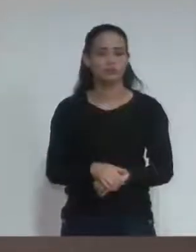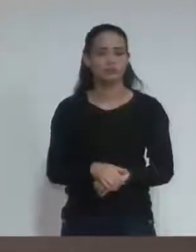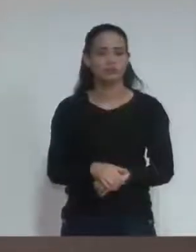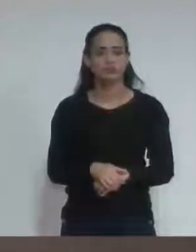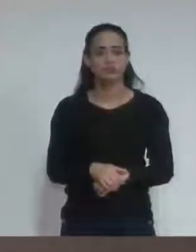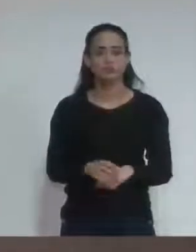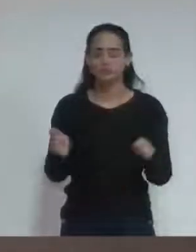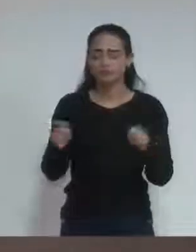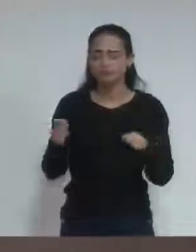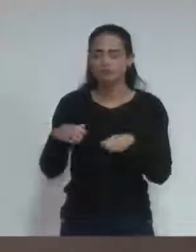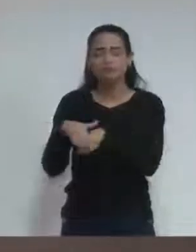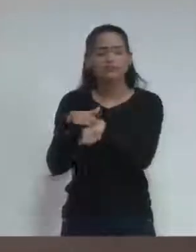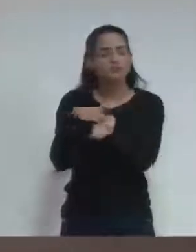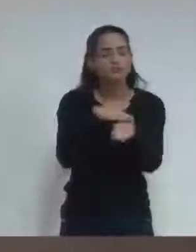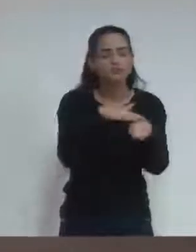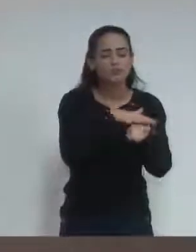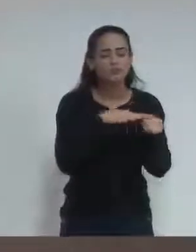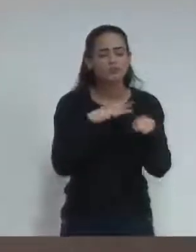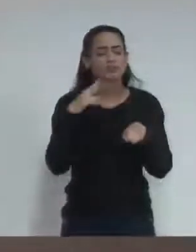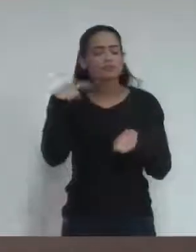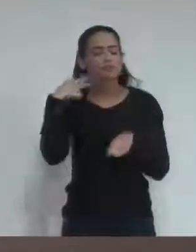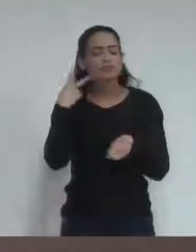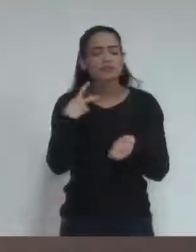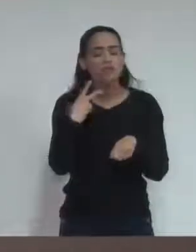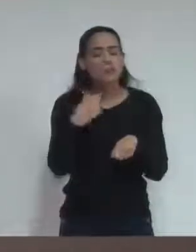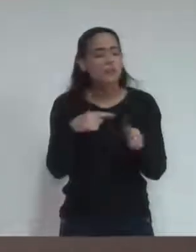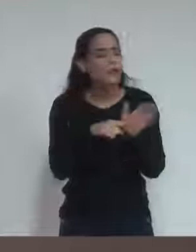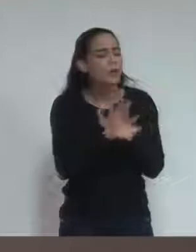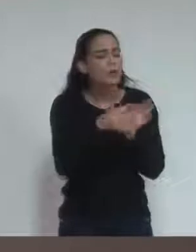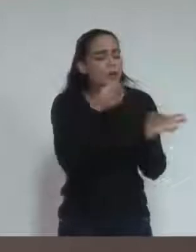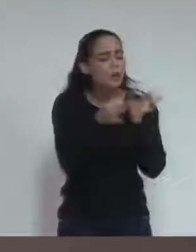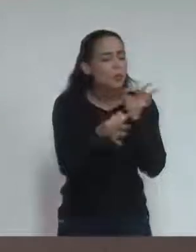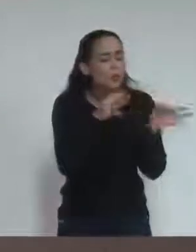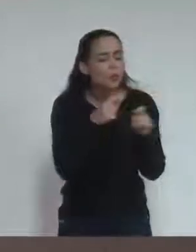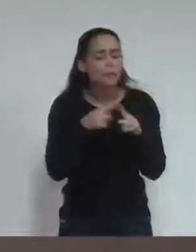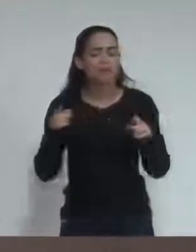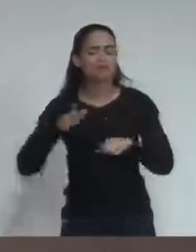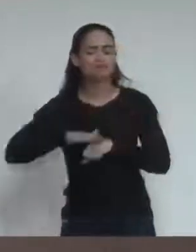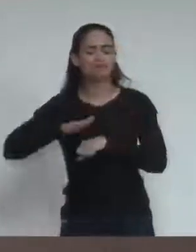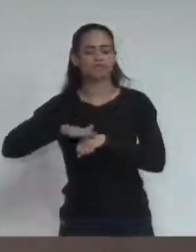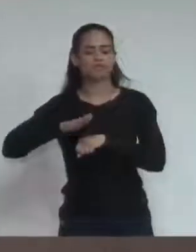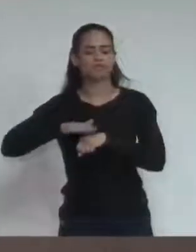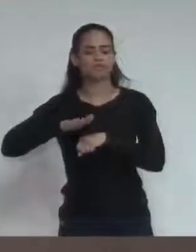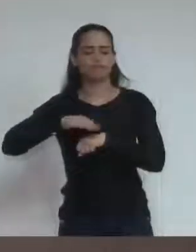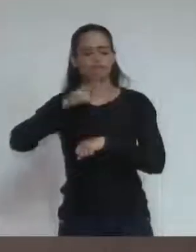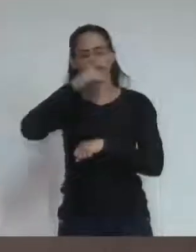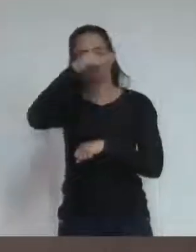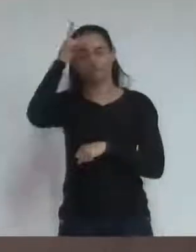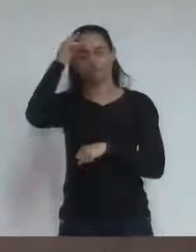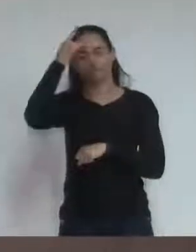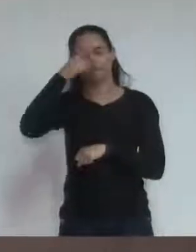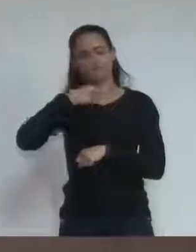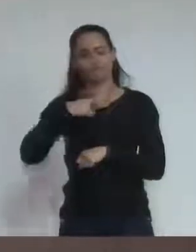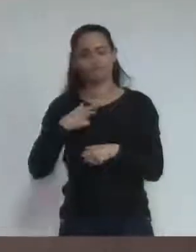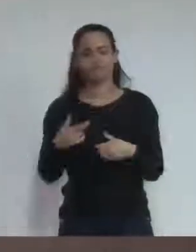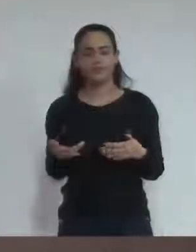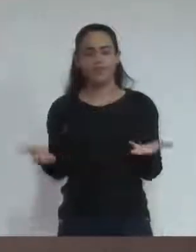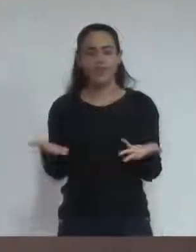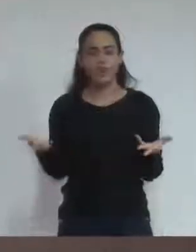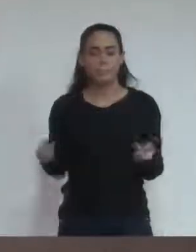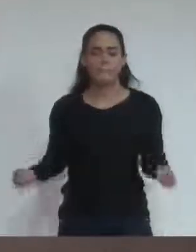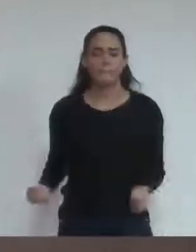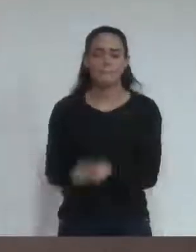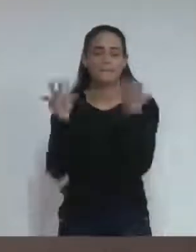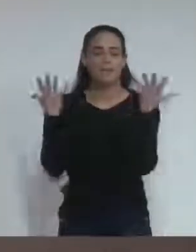pudesse ter uma gestão melhor. Mas ele definiu o modelo de gestão que ele quis. E aí não dá para fazer milagre. E eu tenho um